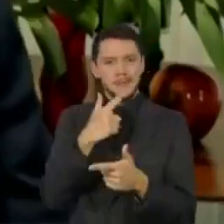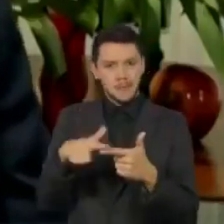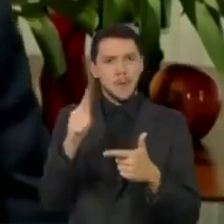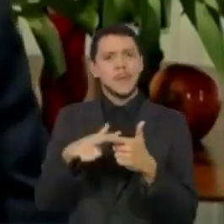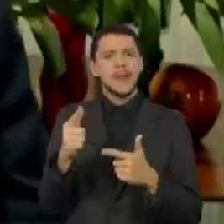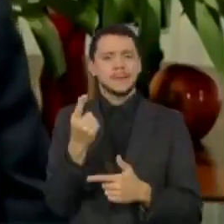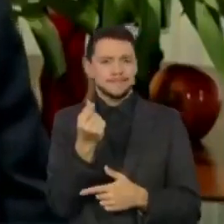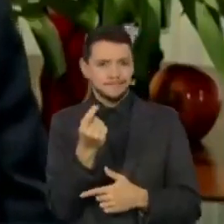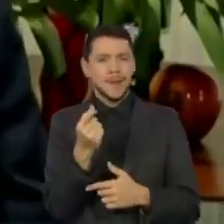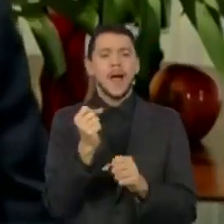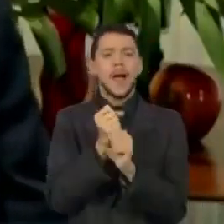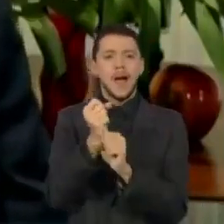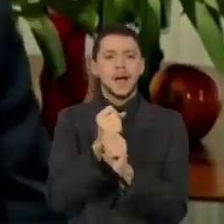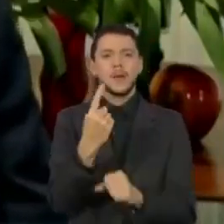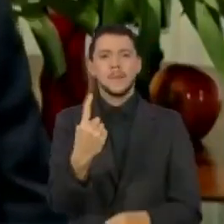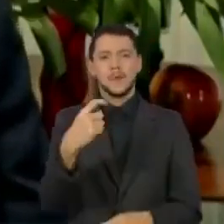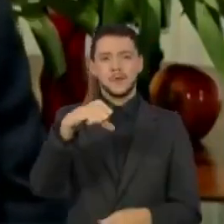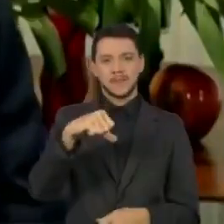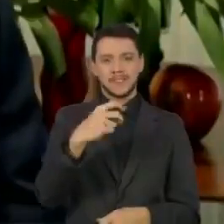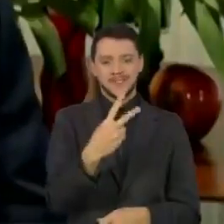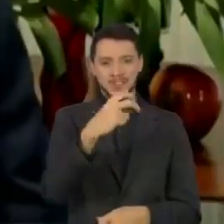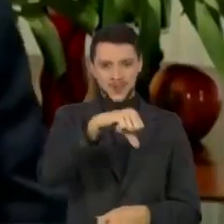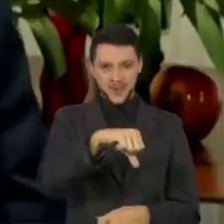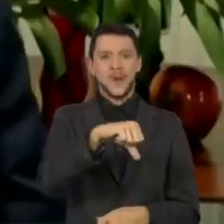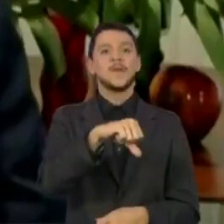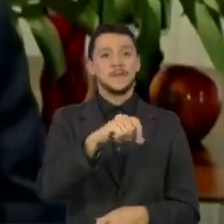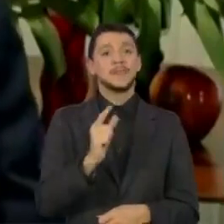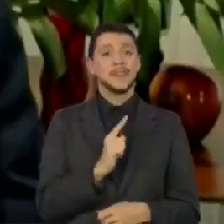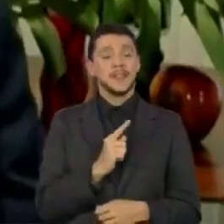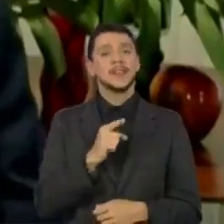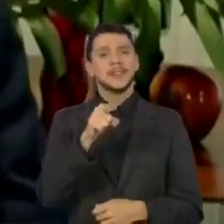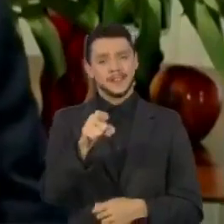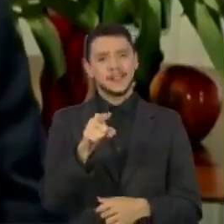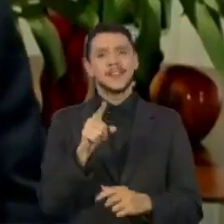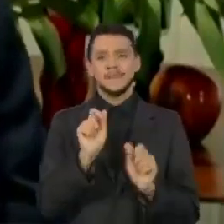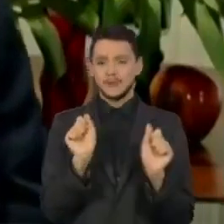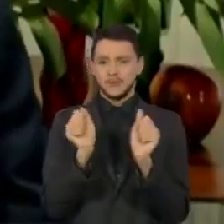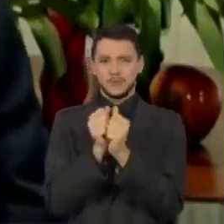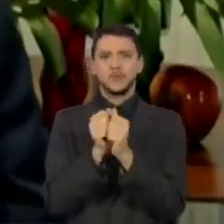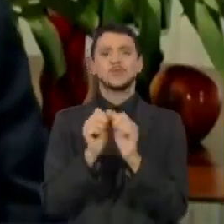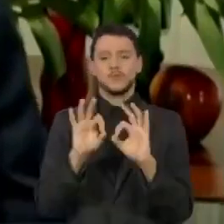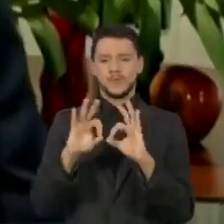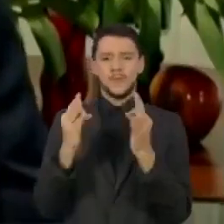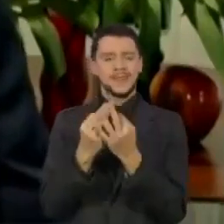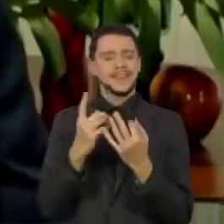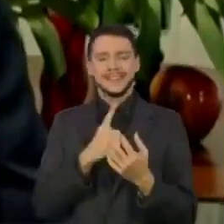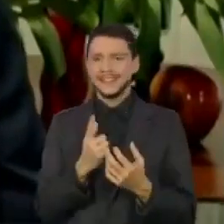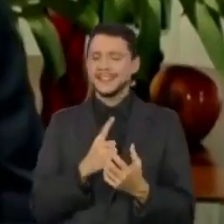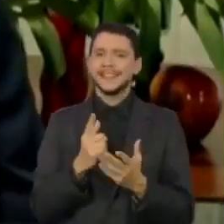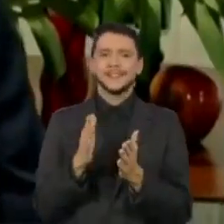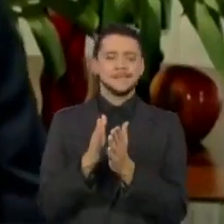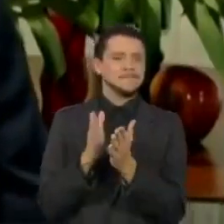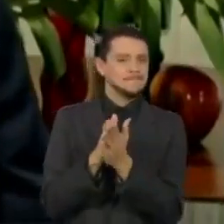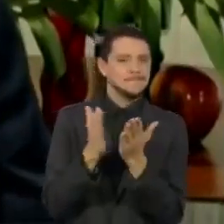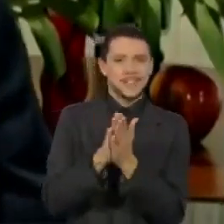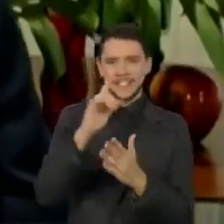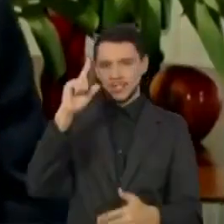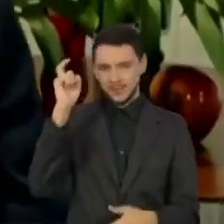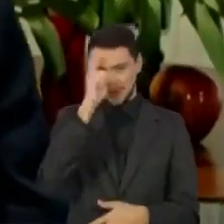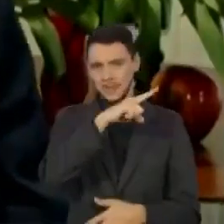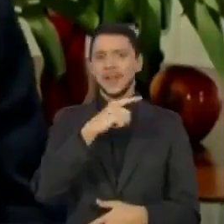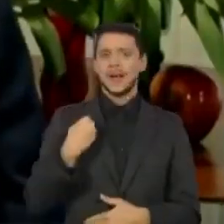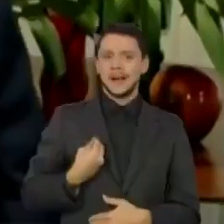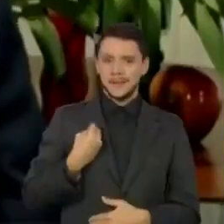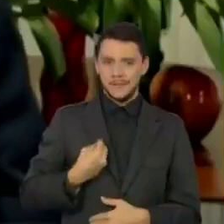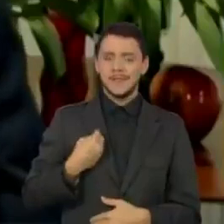de 1929, e ele foi remetido com o conjunto da família a condições muito precárias de existência. Ele teve